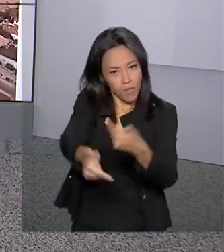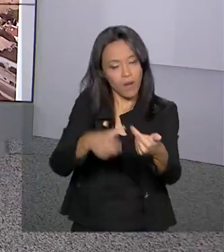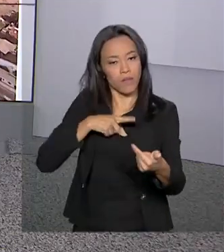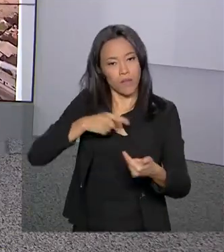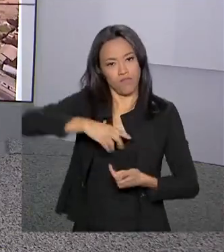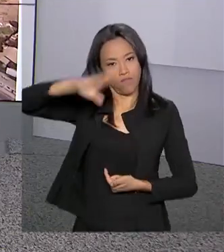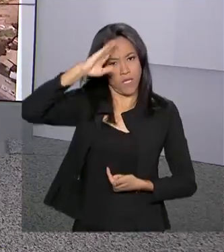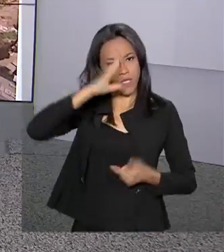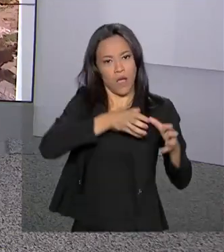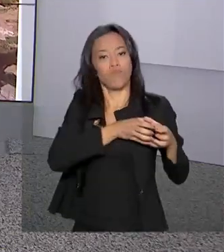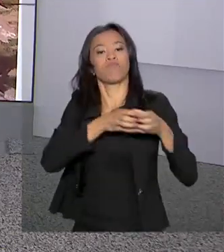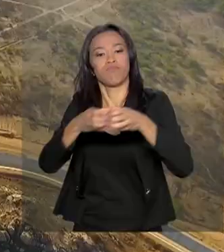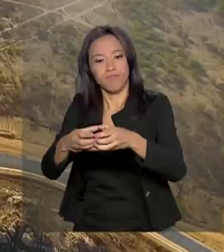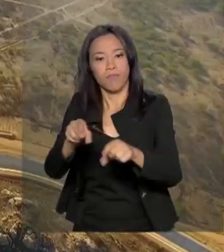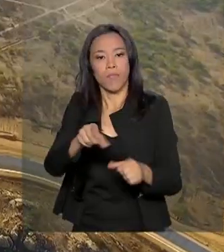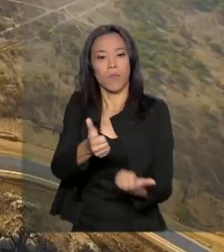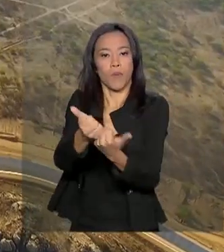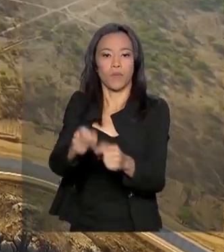militares do Exército.